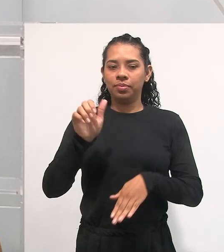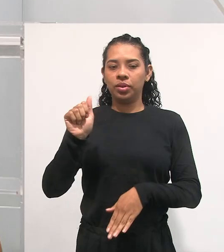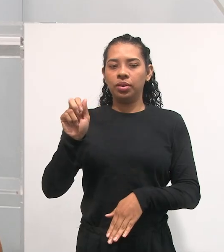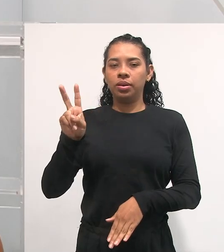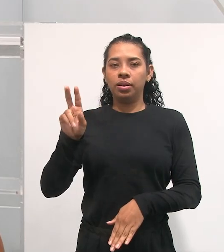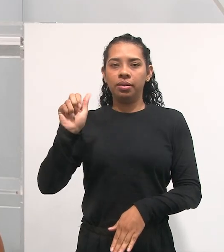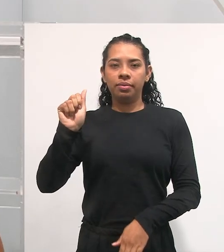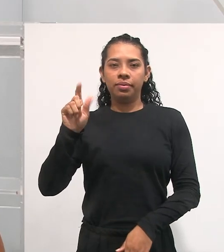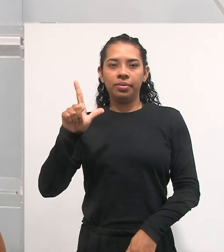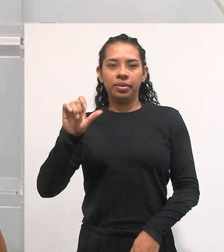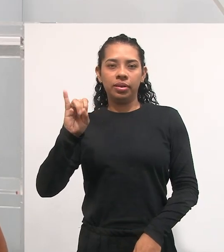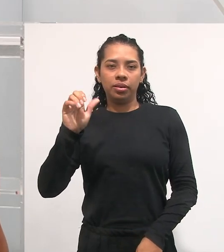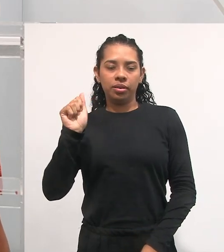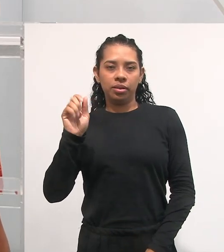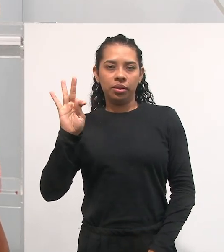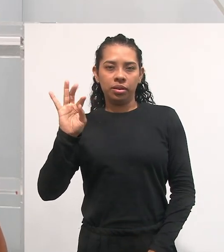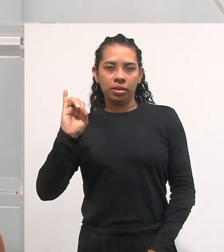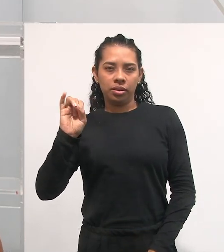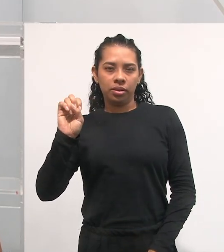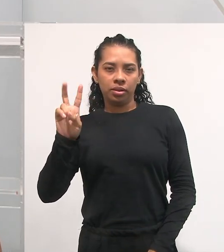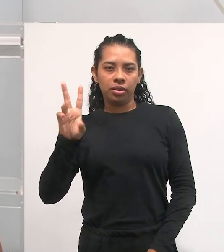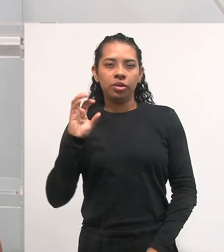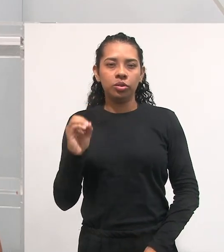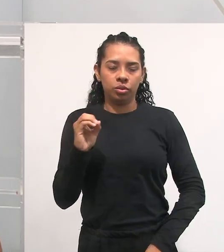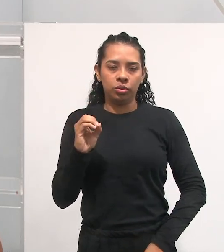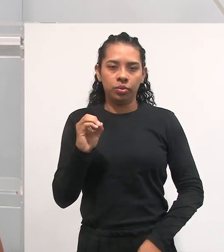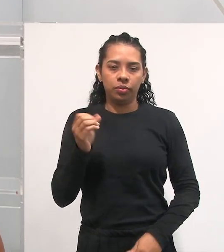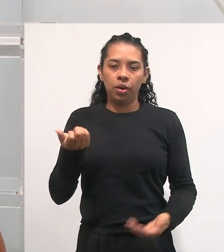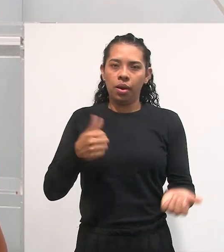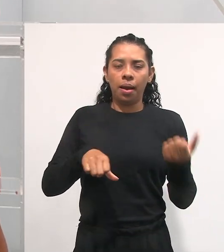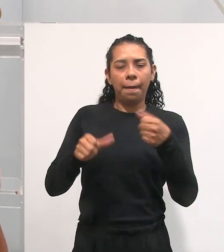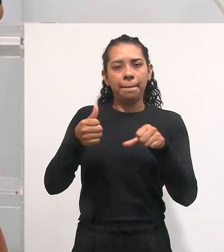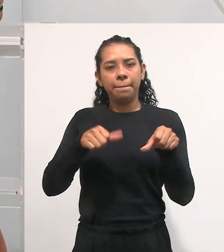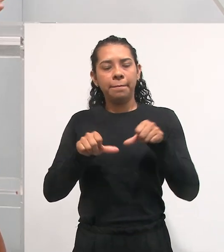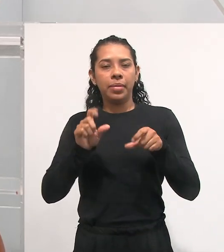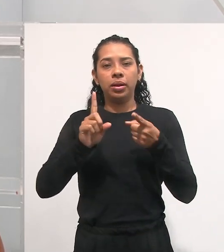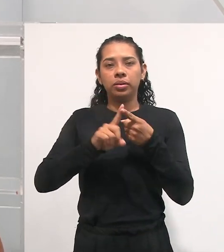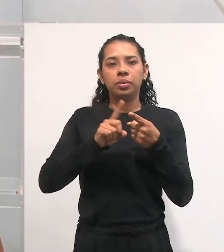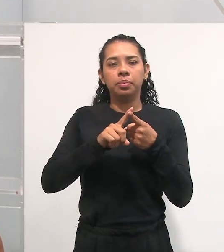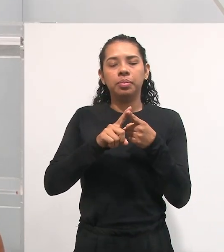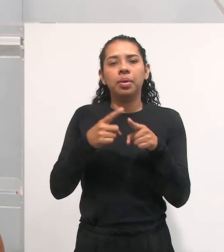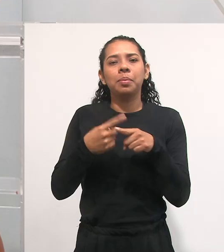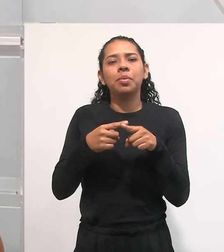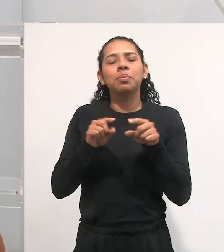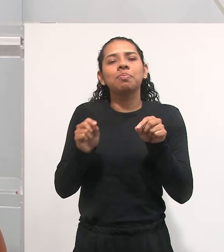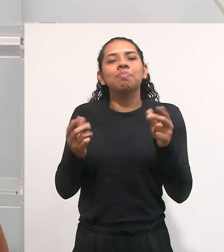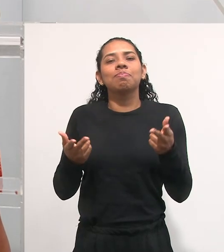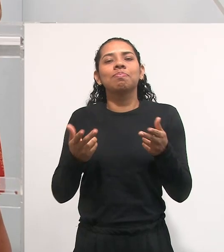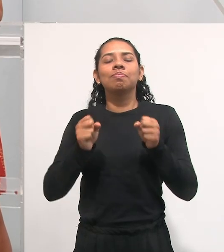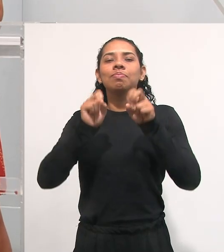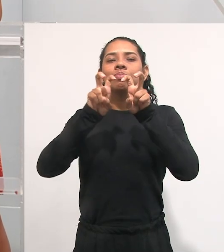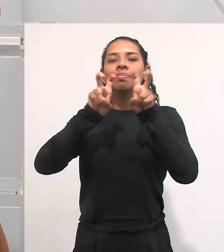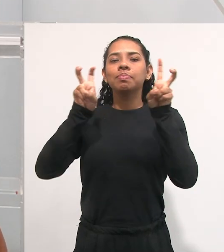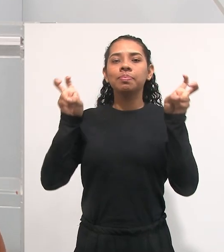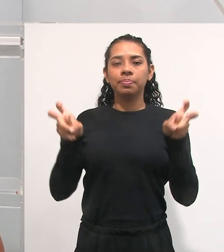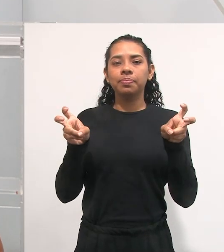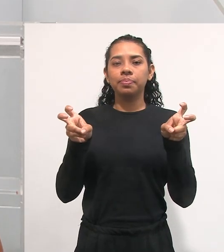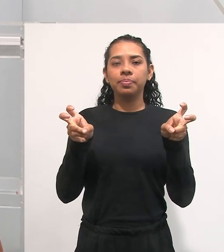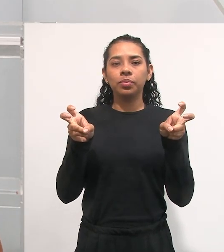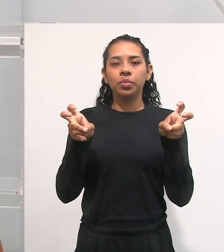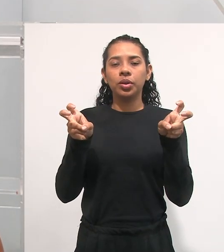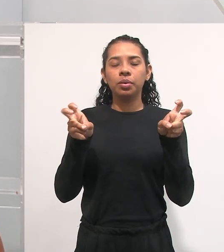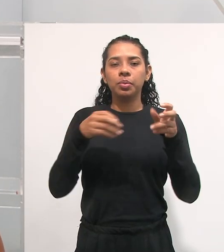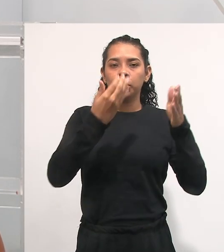perspectivas a respeito da avaliação. Por que o nosso tema não é avaliação? Porque a